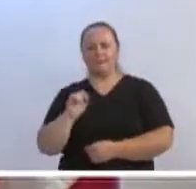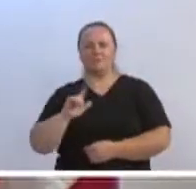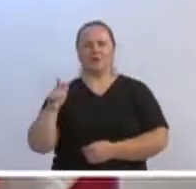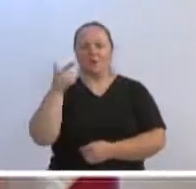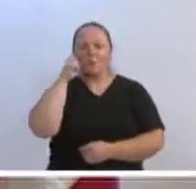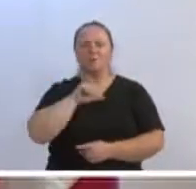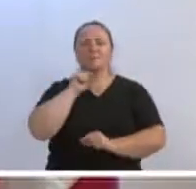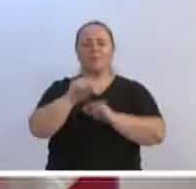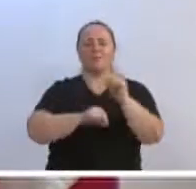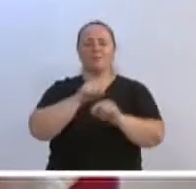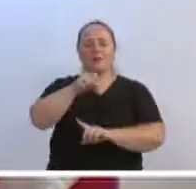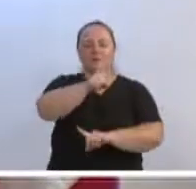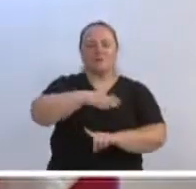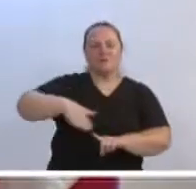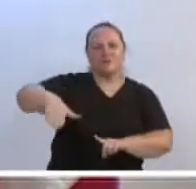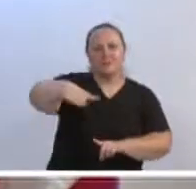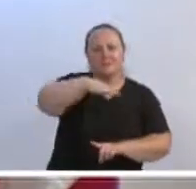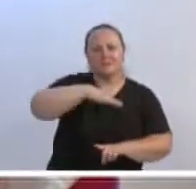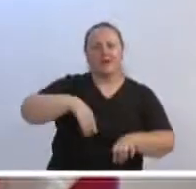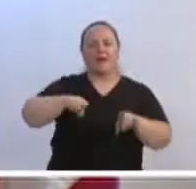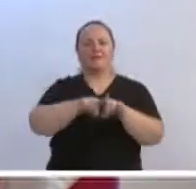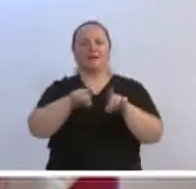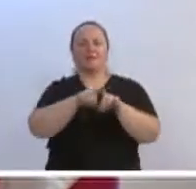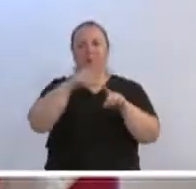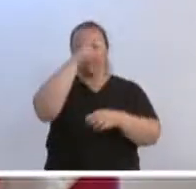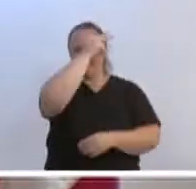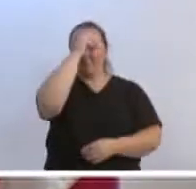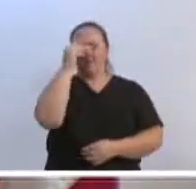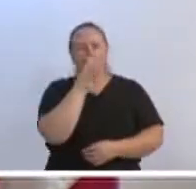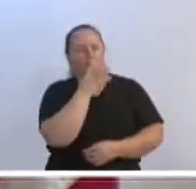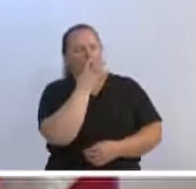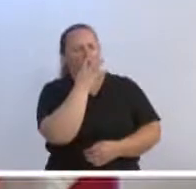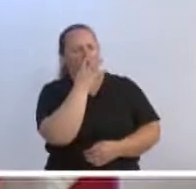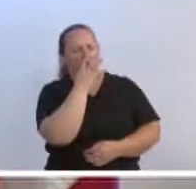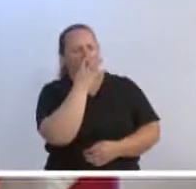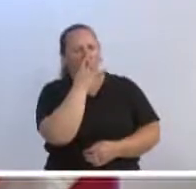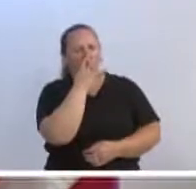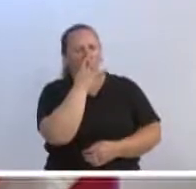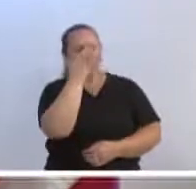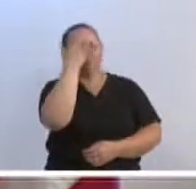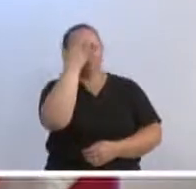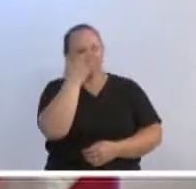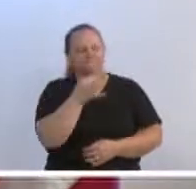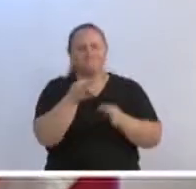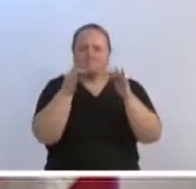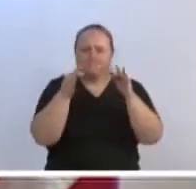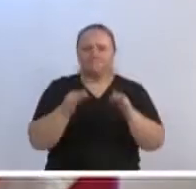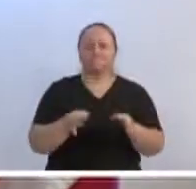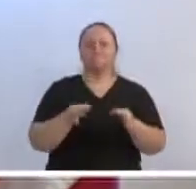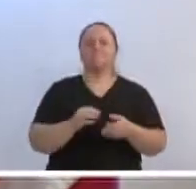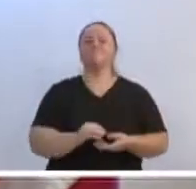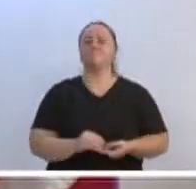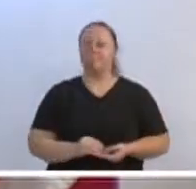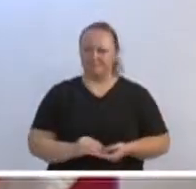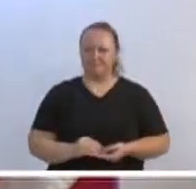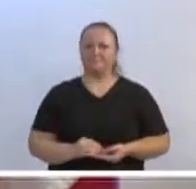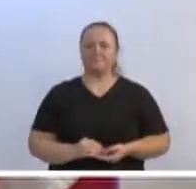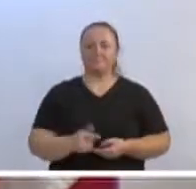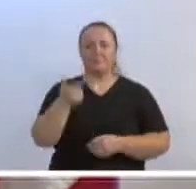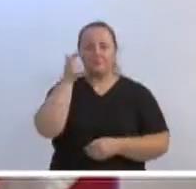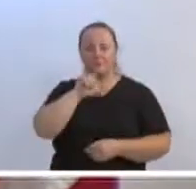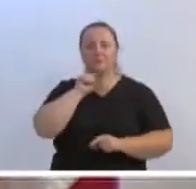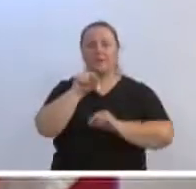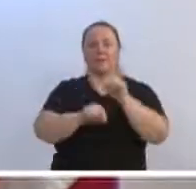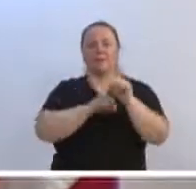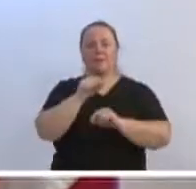sociedade blumenauense, mas também o Executivo Bumenauense para que entenda esta necessidade. Que possa atender o direito de ir